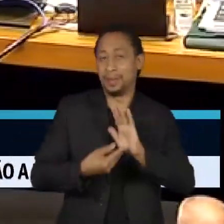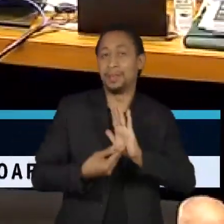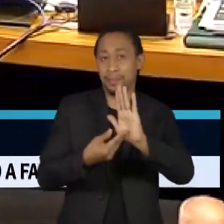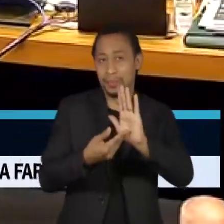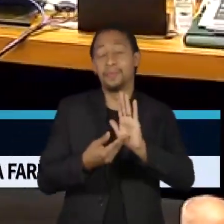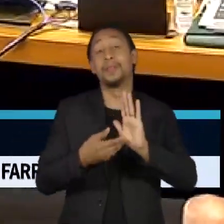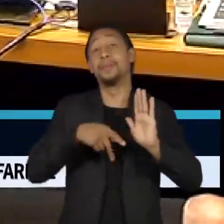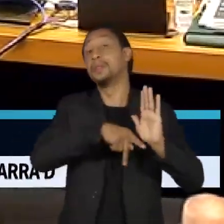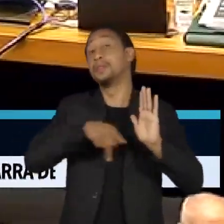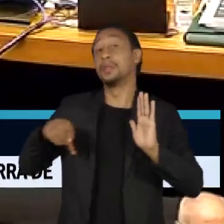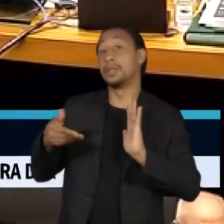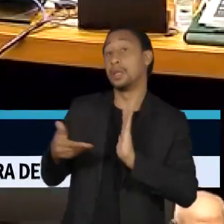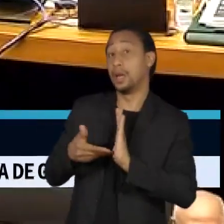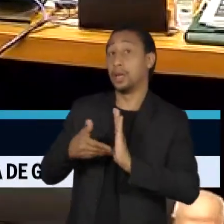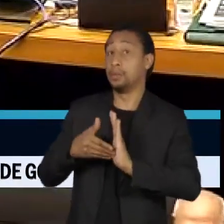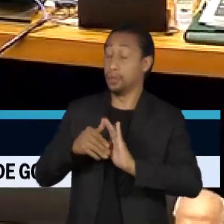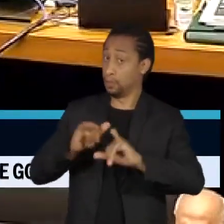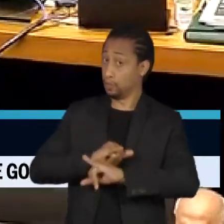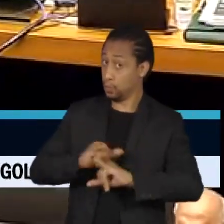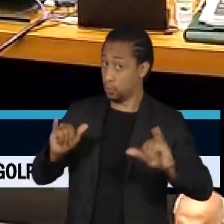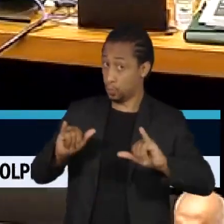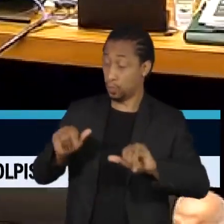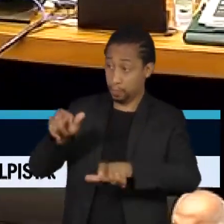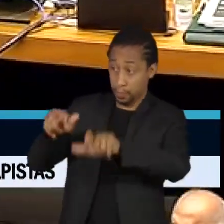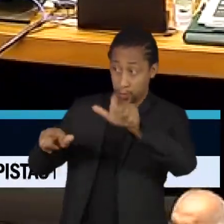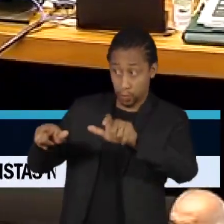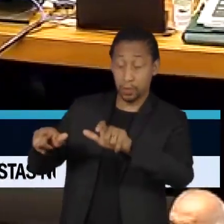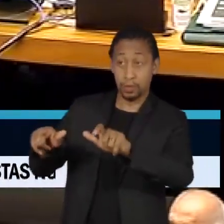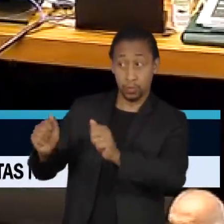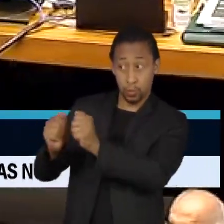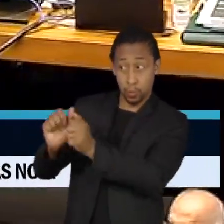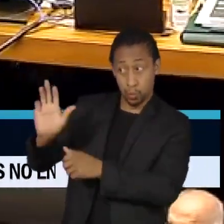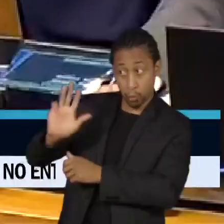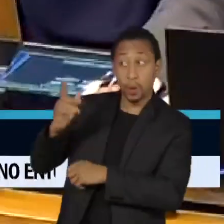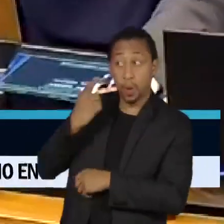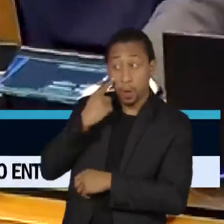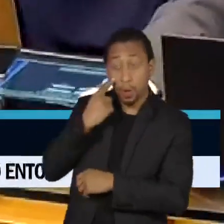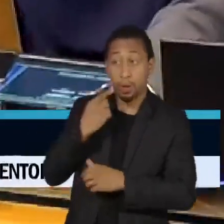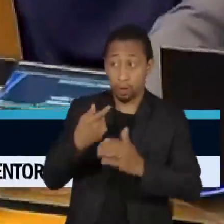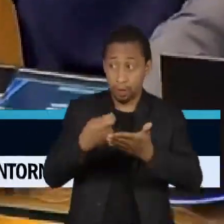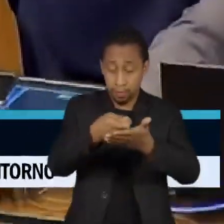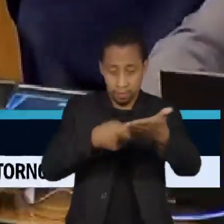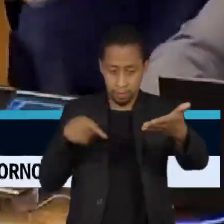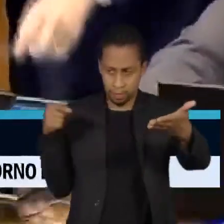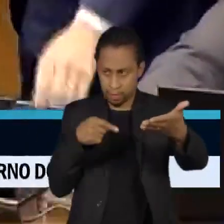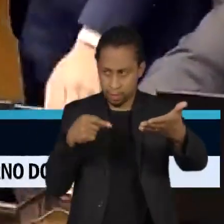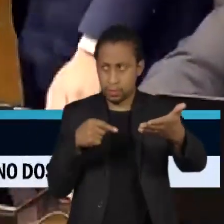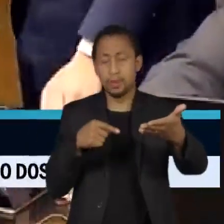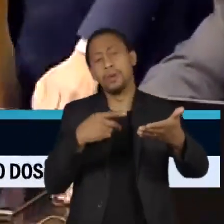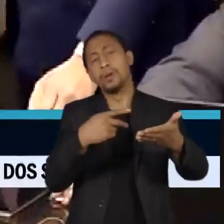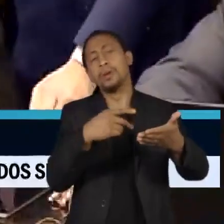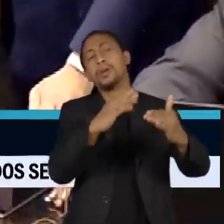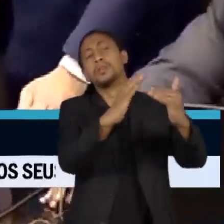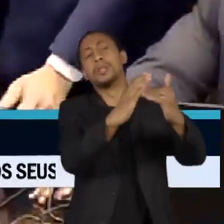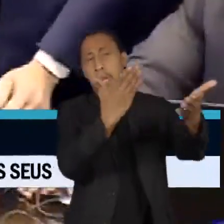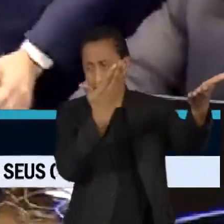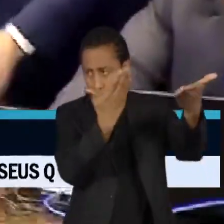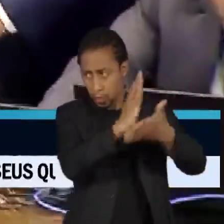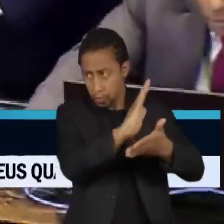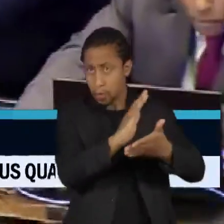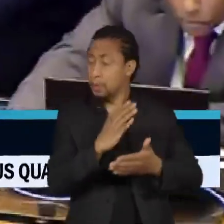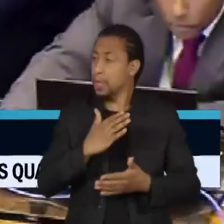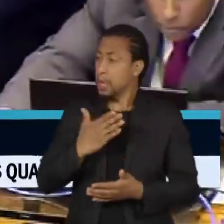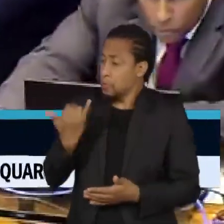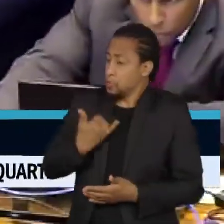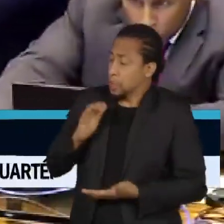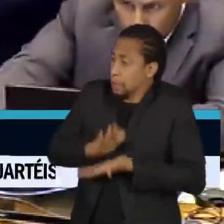alegou a interlocutores do governo Lula que o texto aprovado pelo Senado não teria sido acertado anteriormente com ele